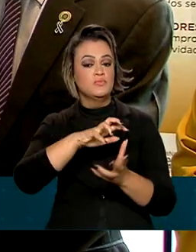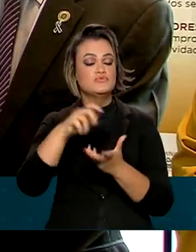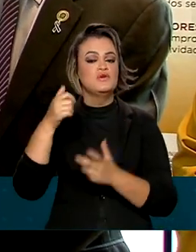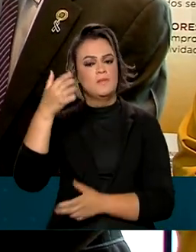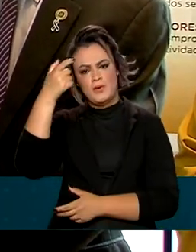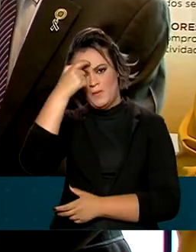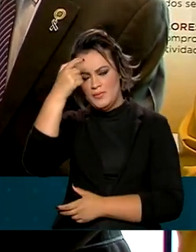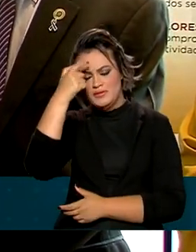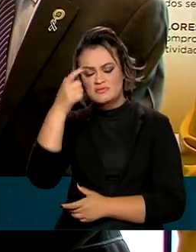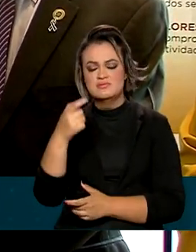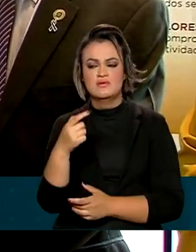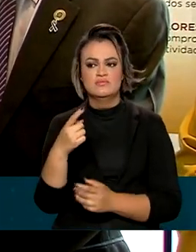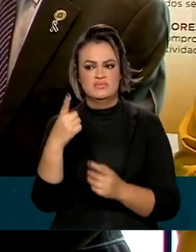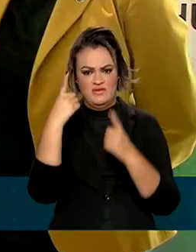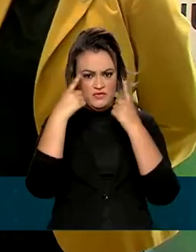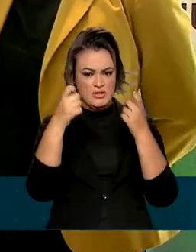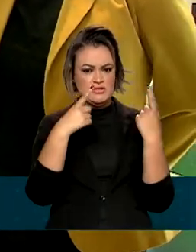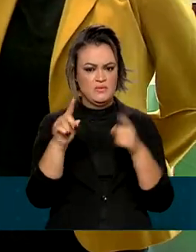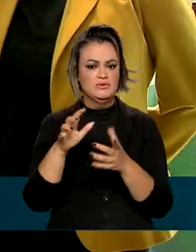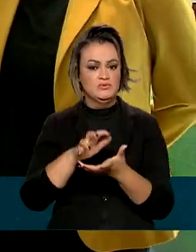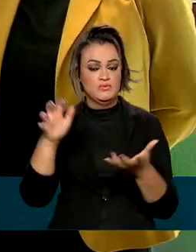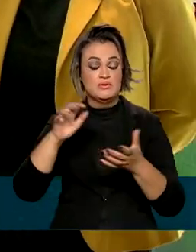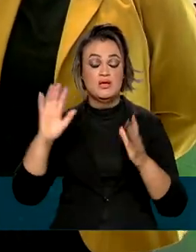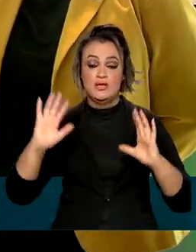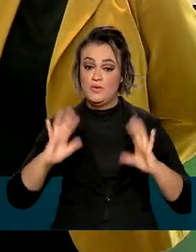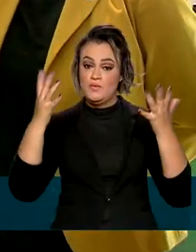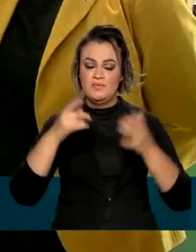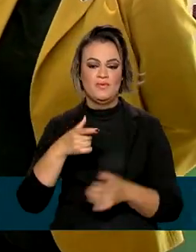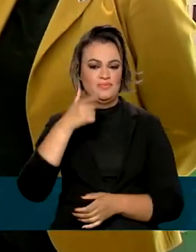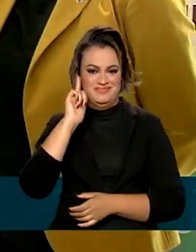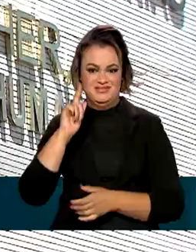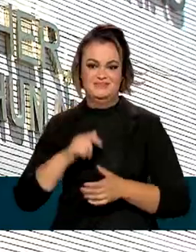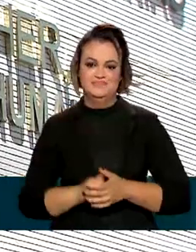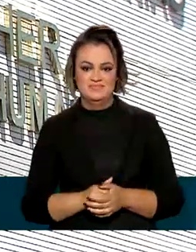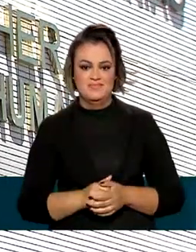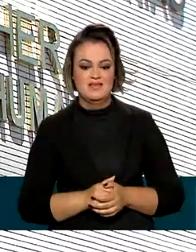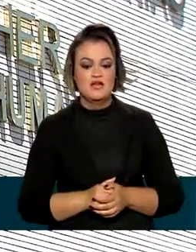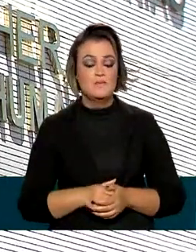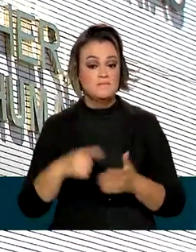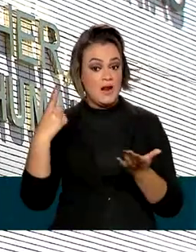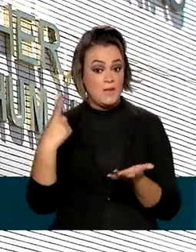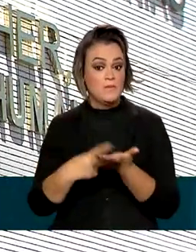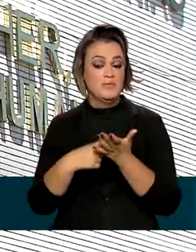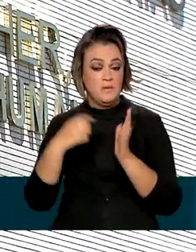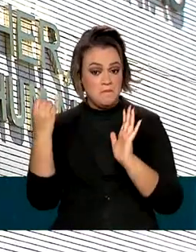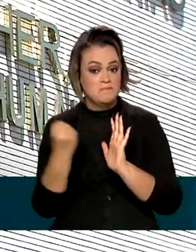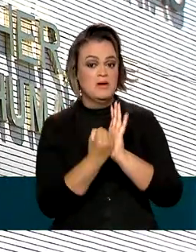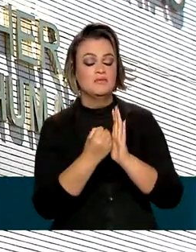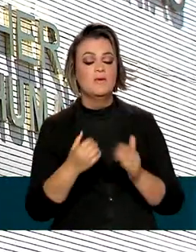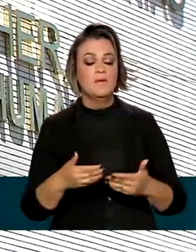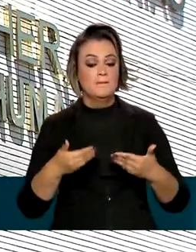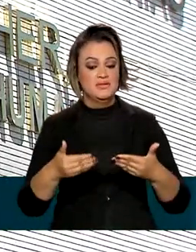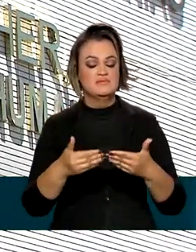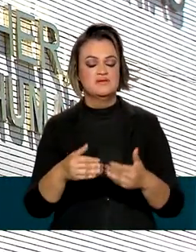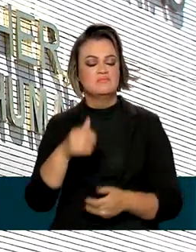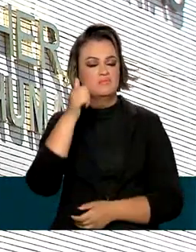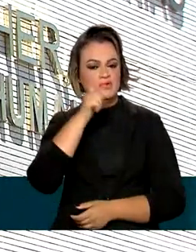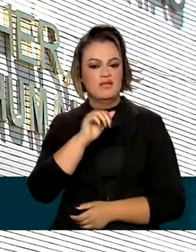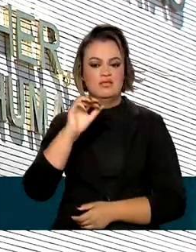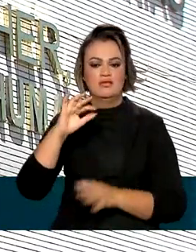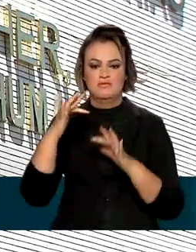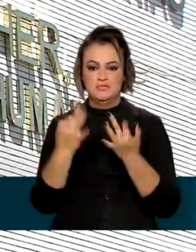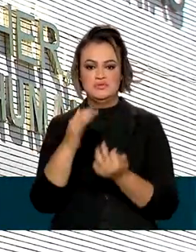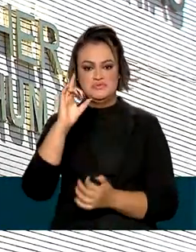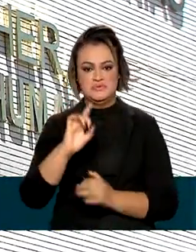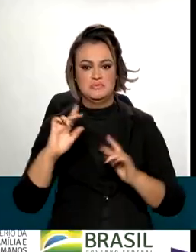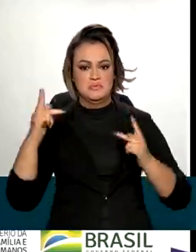da Violência contra a Pessoa Idosa, celebrado nesta quarta-feira. Para marcar a data, o Ministério da Mulher, da Família e